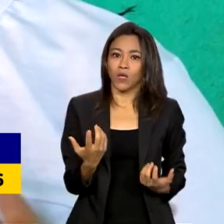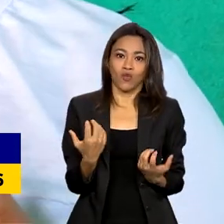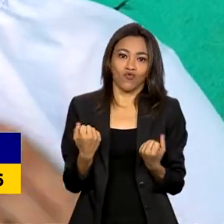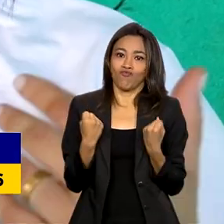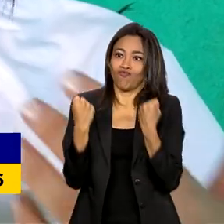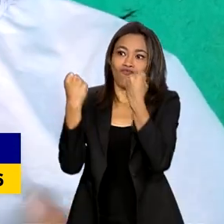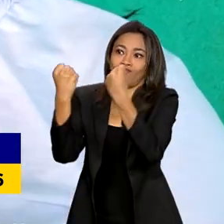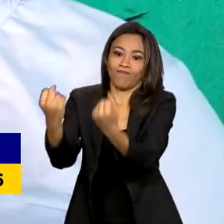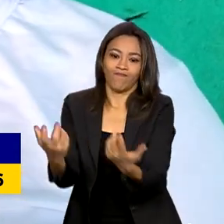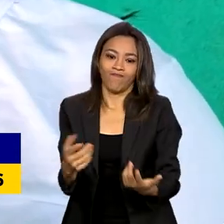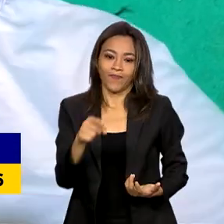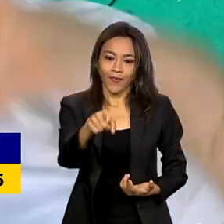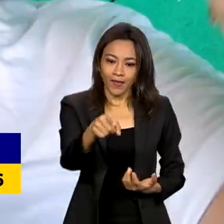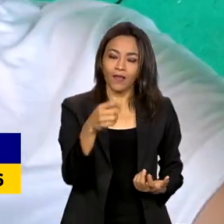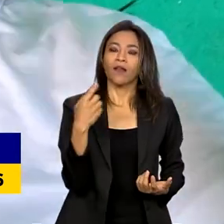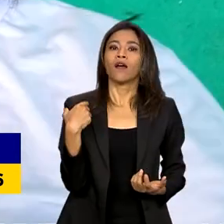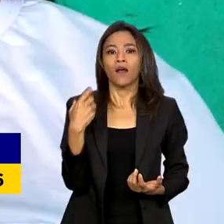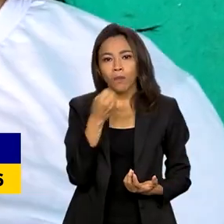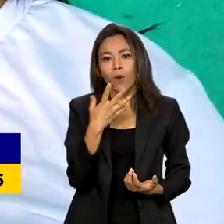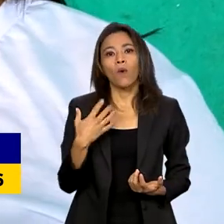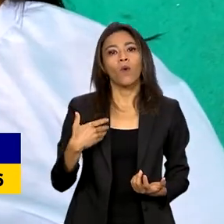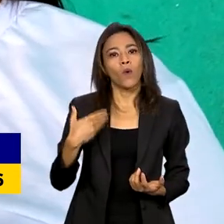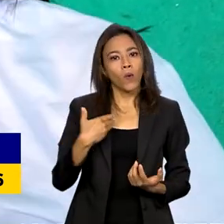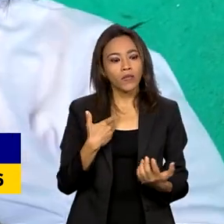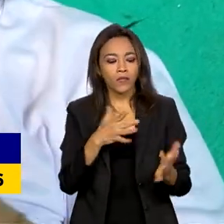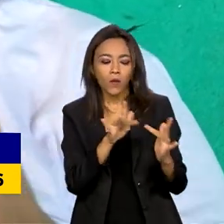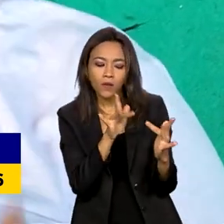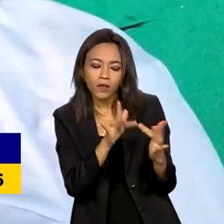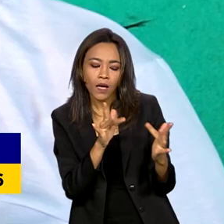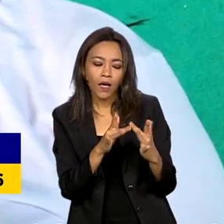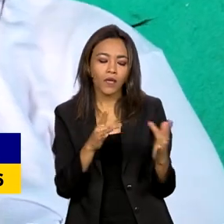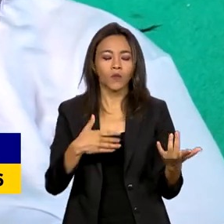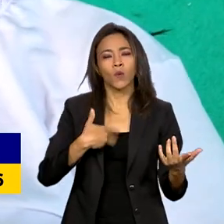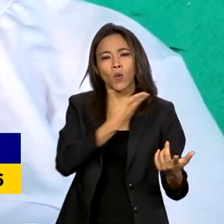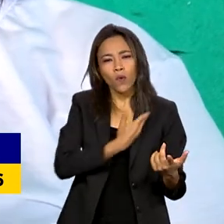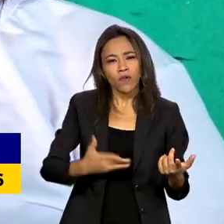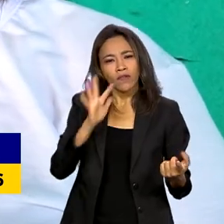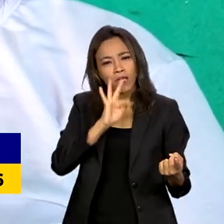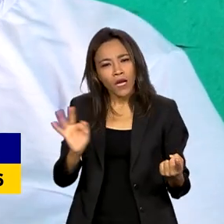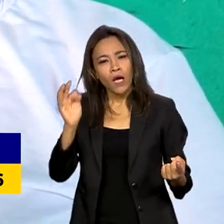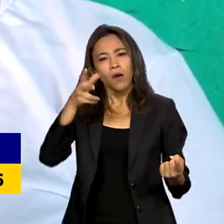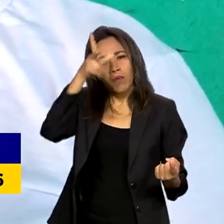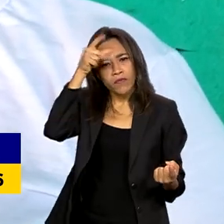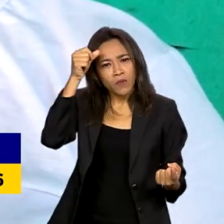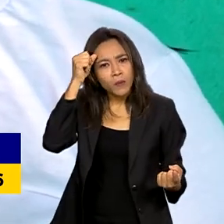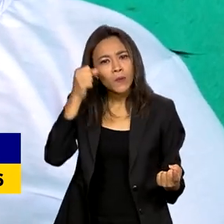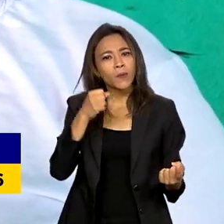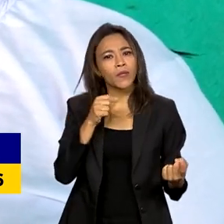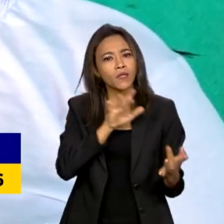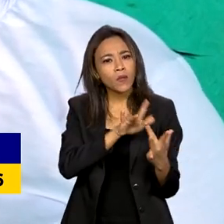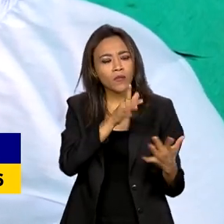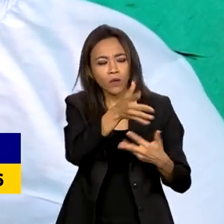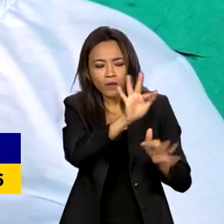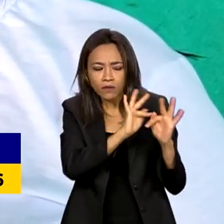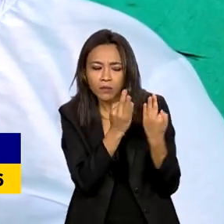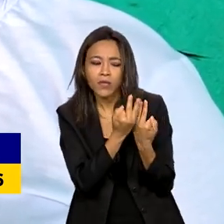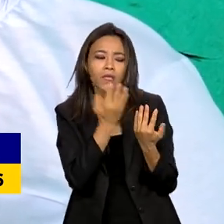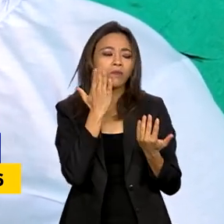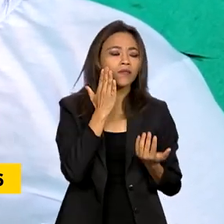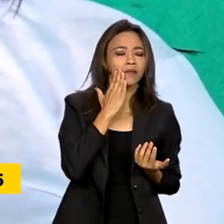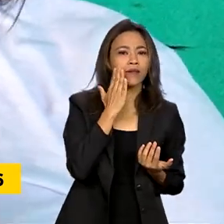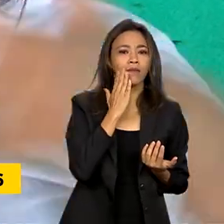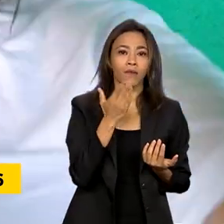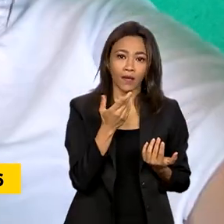esse aponte entre o governo federal, a prefeitura e as famílias porque a gente consegue